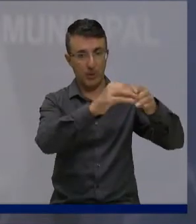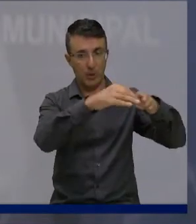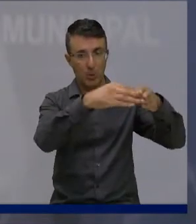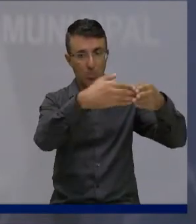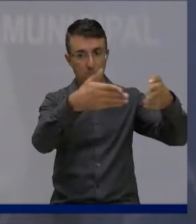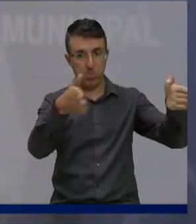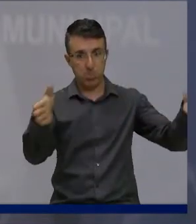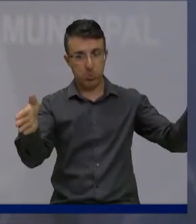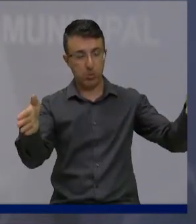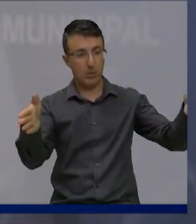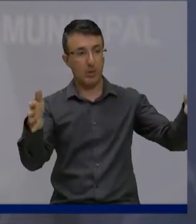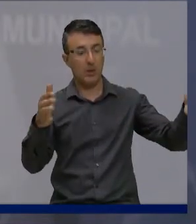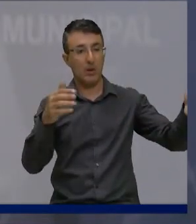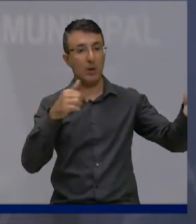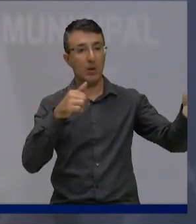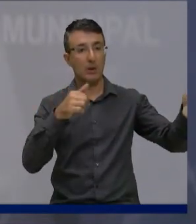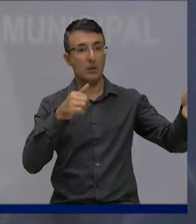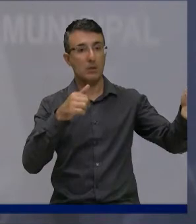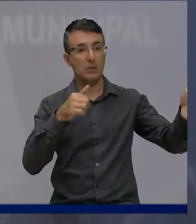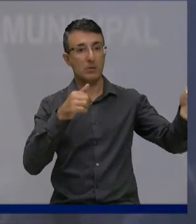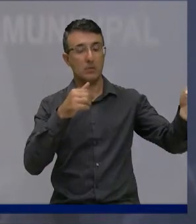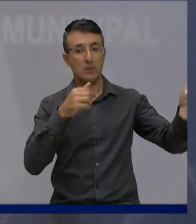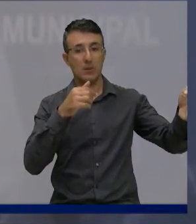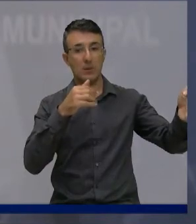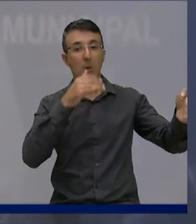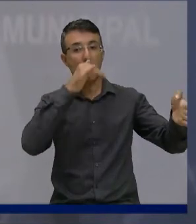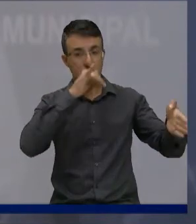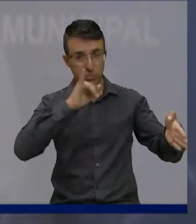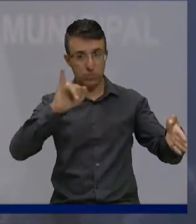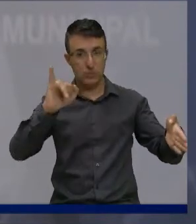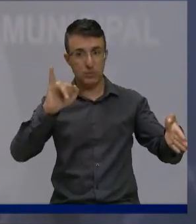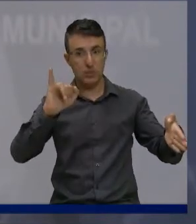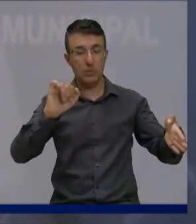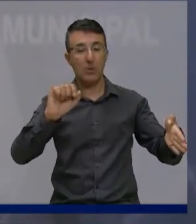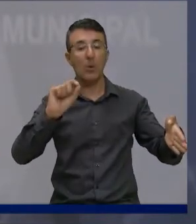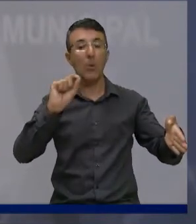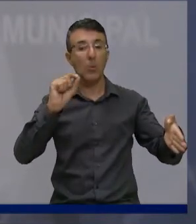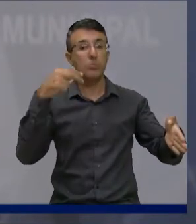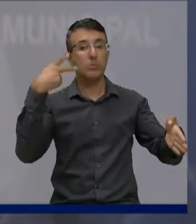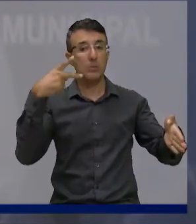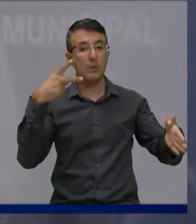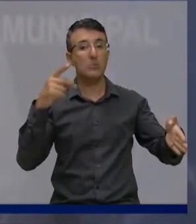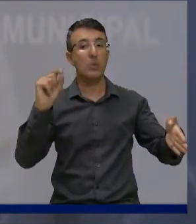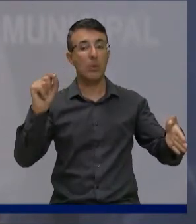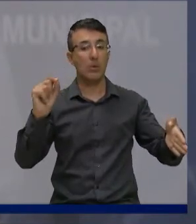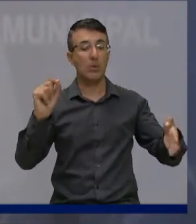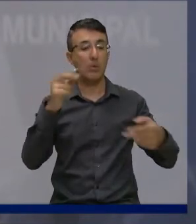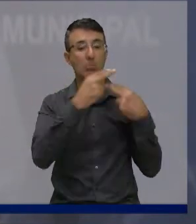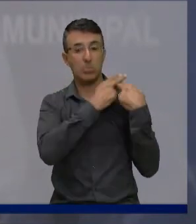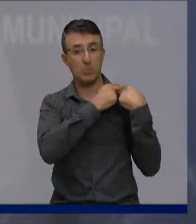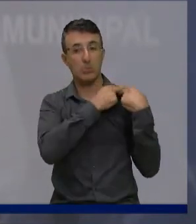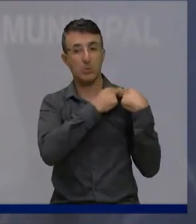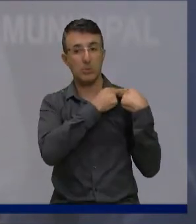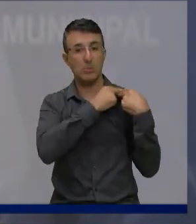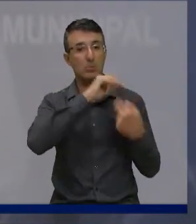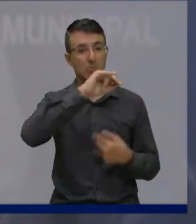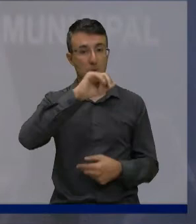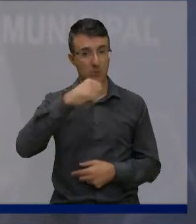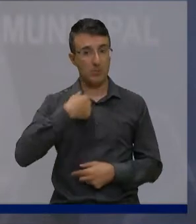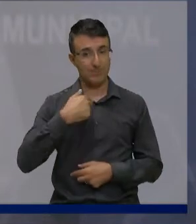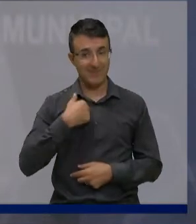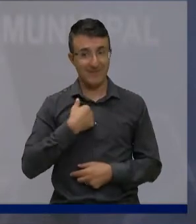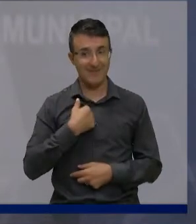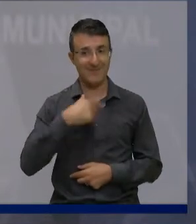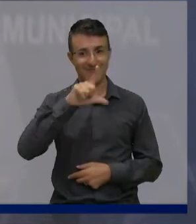você reconhecer o trabalho do outro. Então eu quero aqui deixar claro as pessoas que comunicaram comigo que está